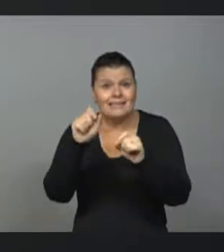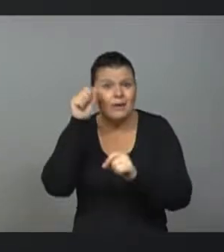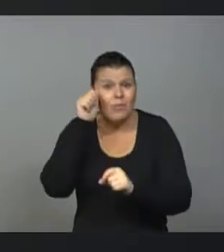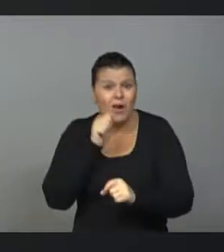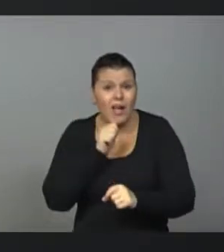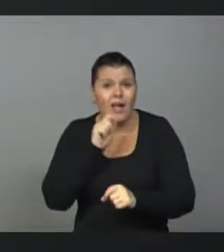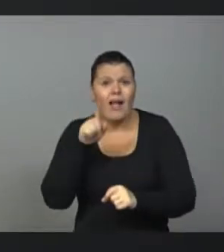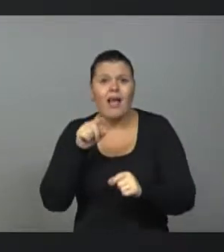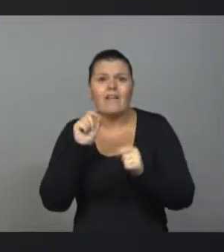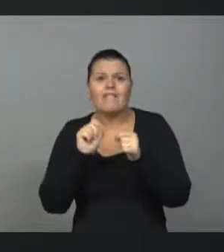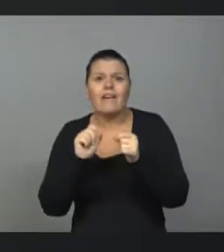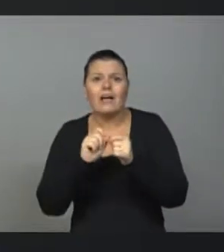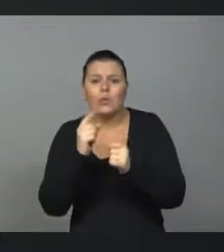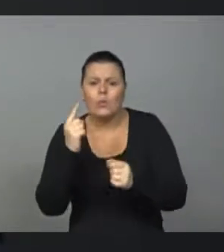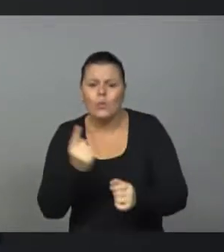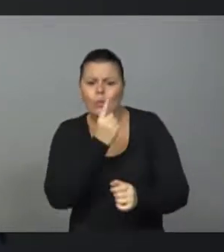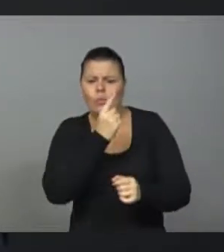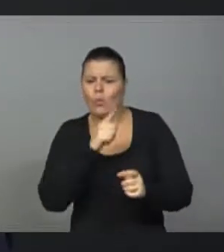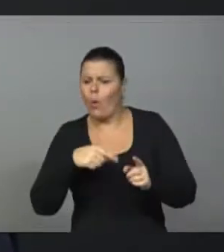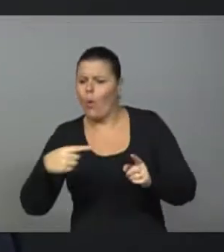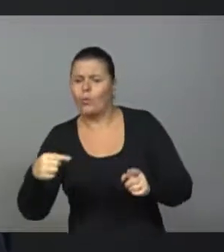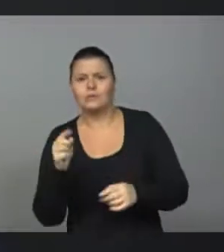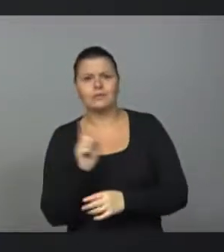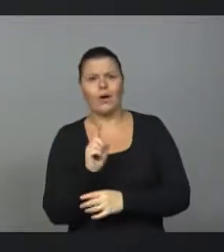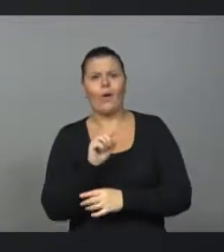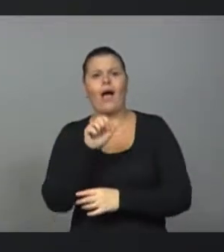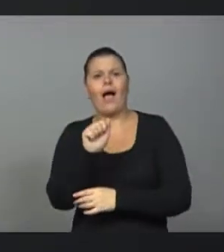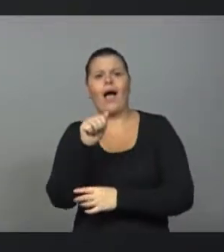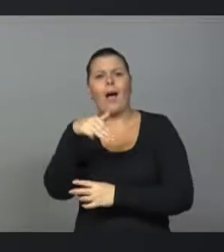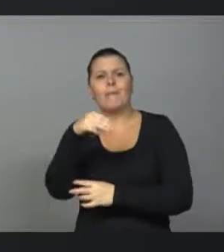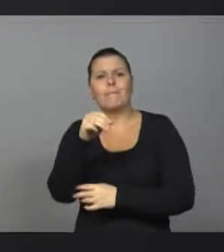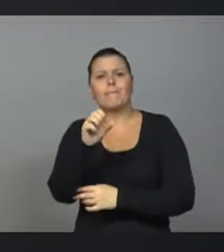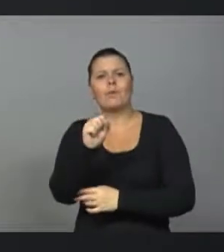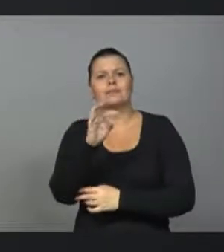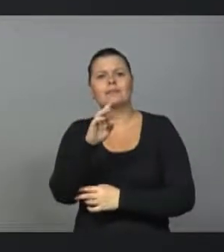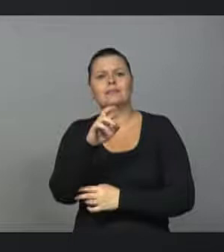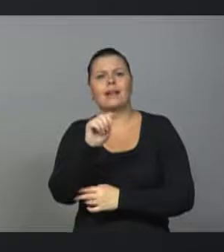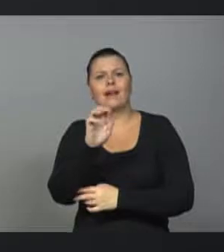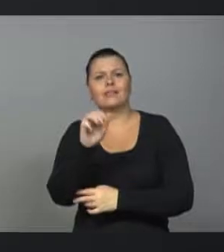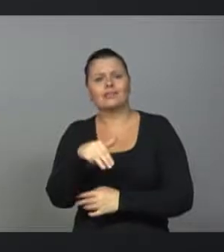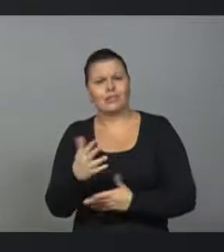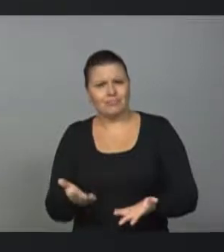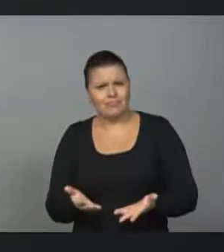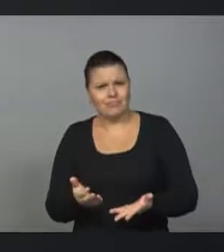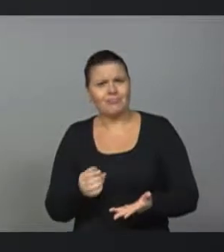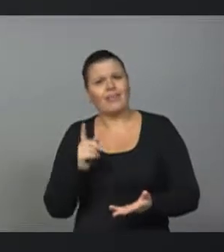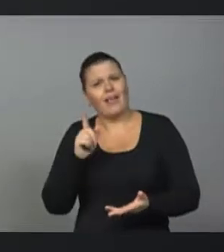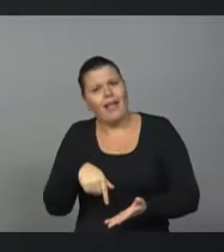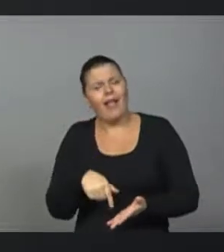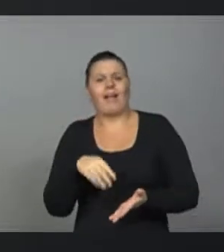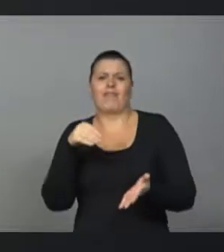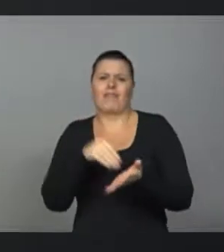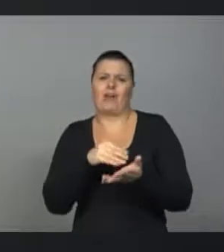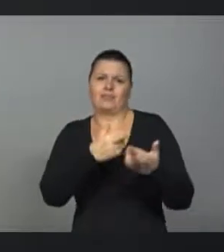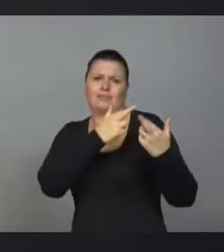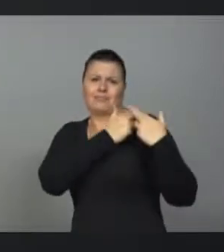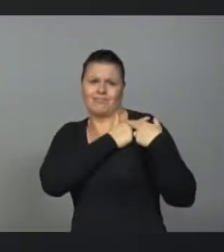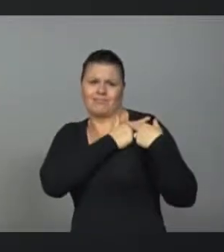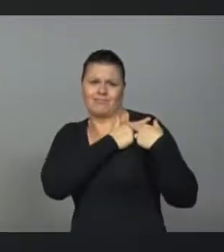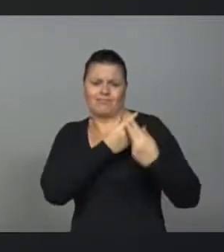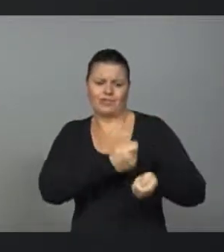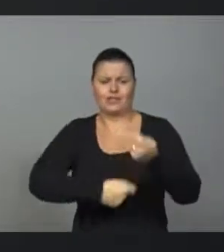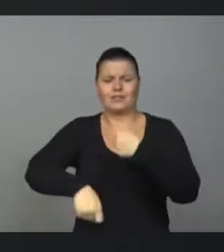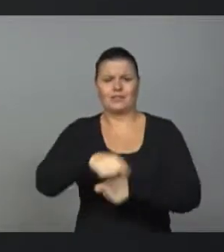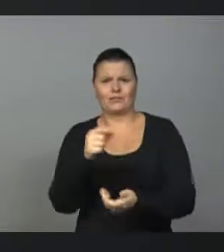amostragem. Talvez isso explique a ausência de um dos candidatos aqui pela sua responsabilidade na má gestão dos recursos dos serviços de saúde,